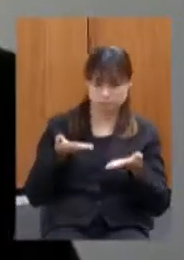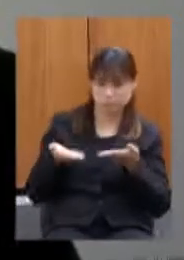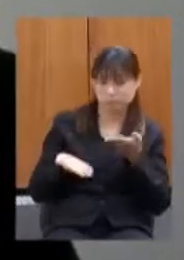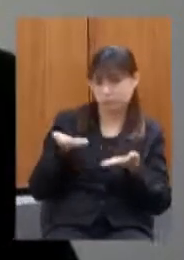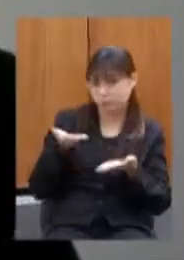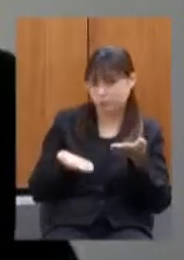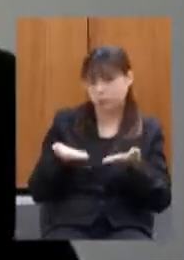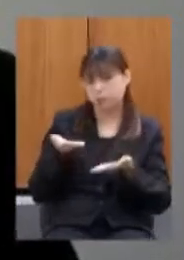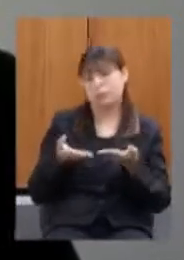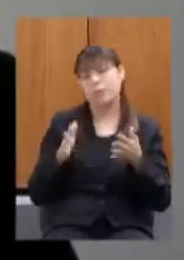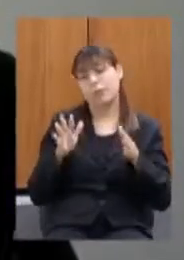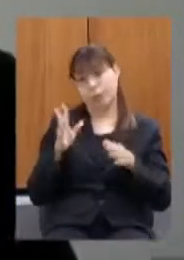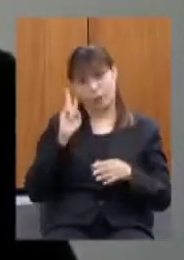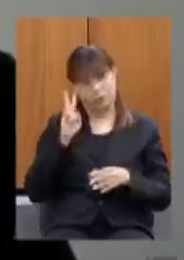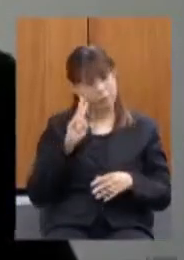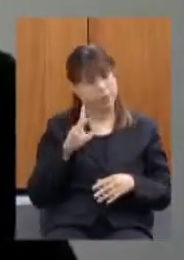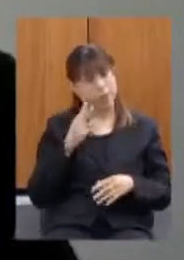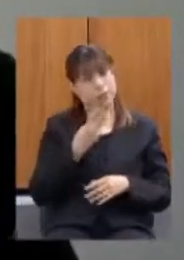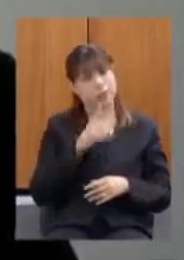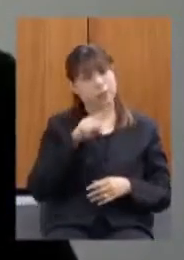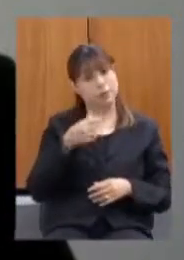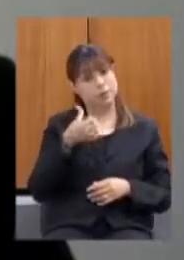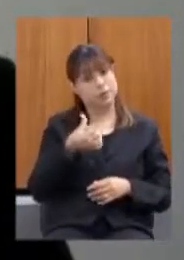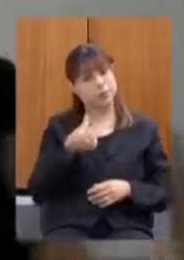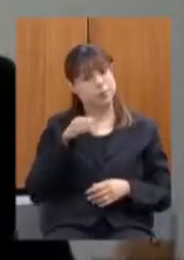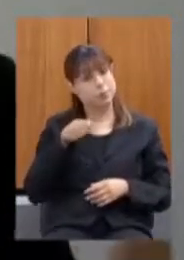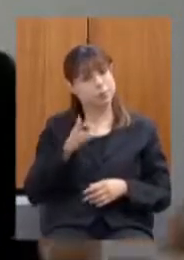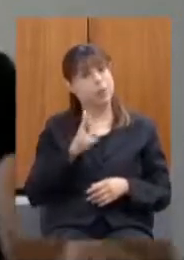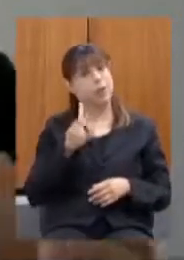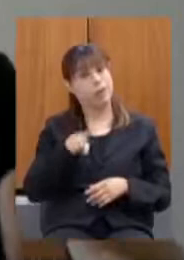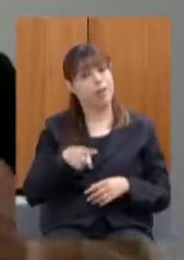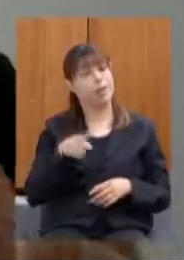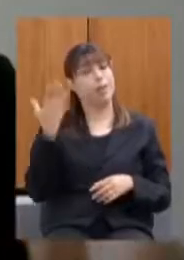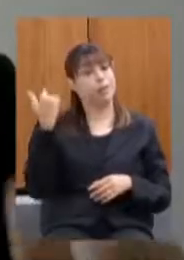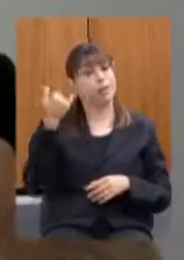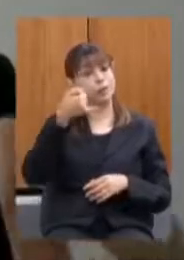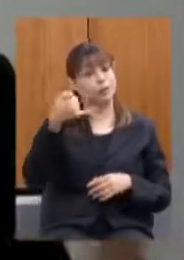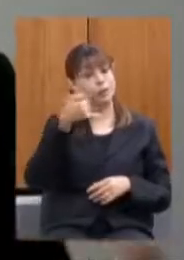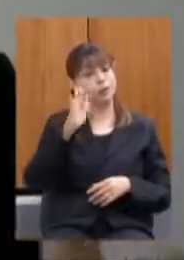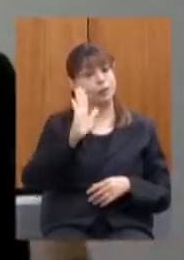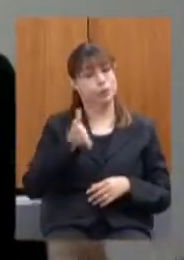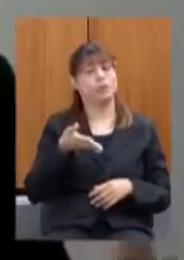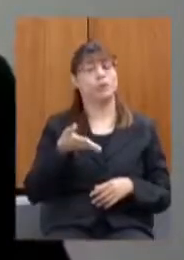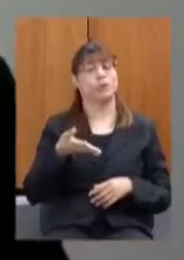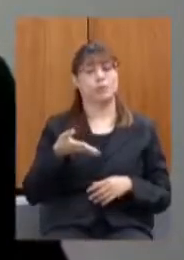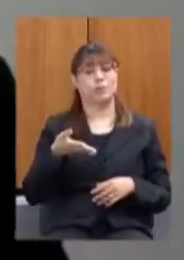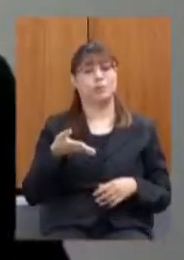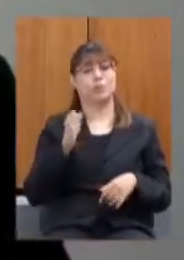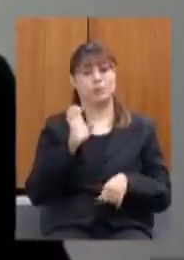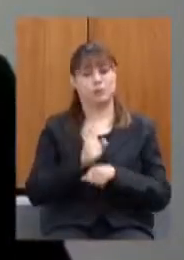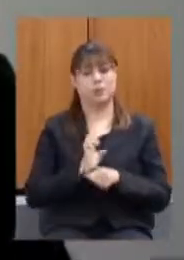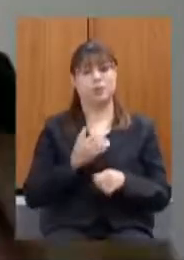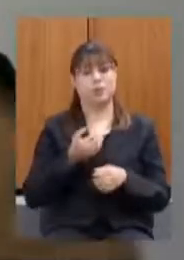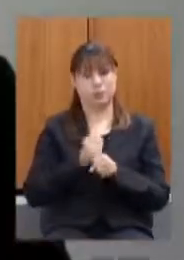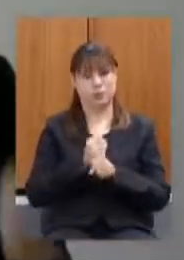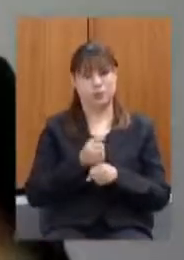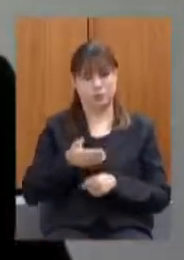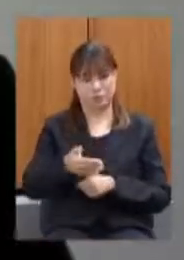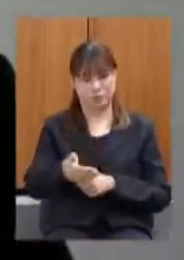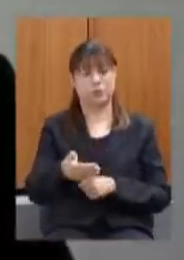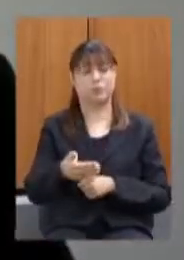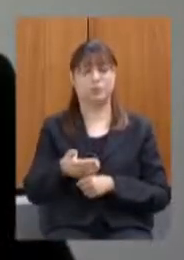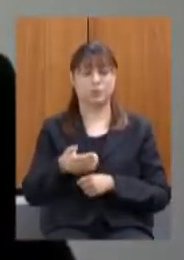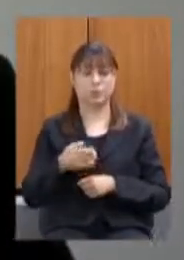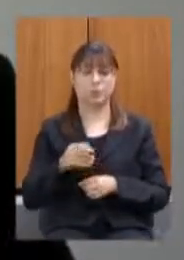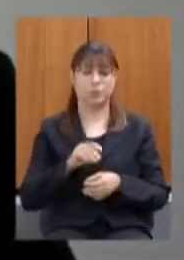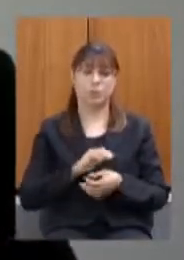ano já deficitário em 13,6 bilhões de reais então na realidade essa entrada de recursos ela mitigou um agravamento